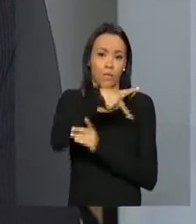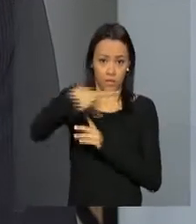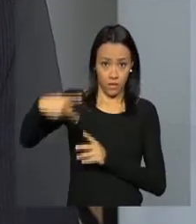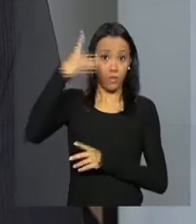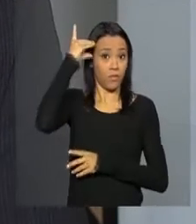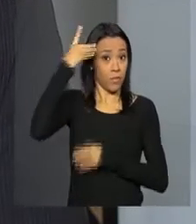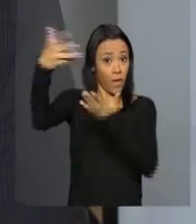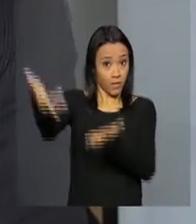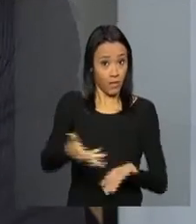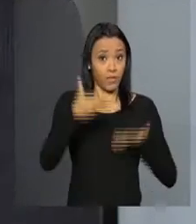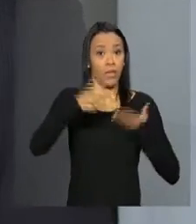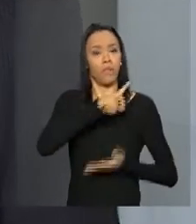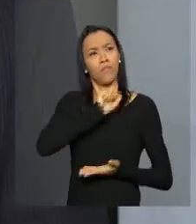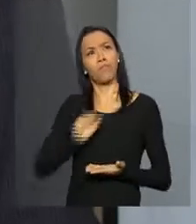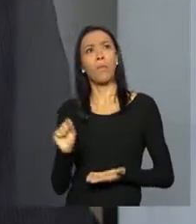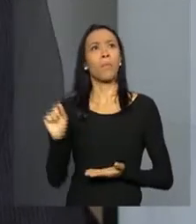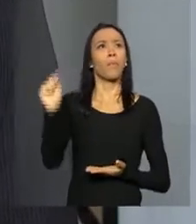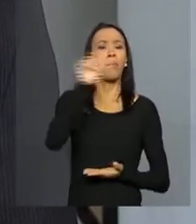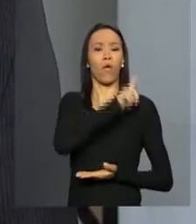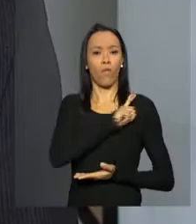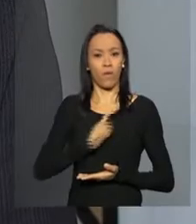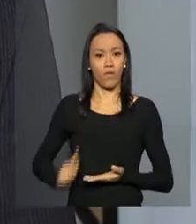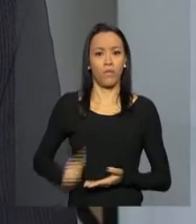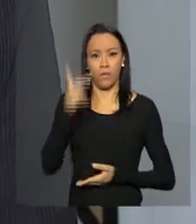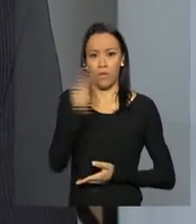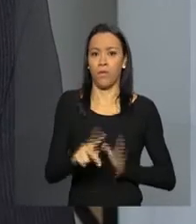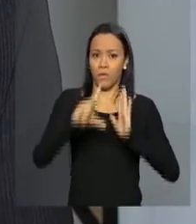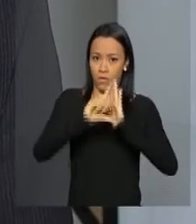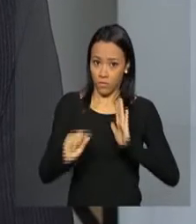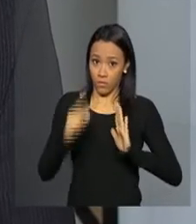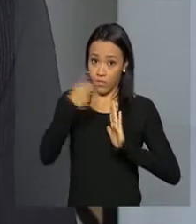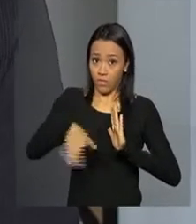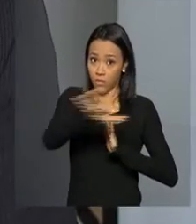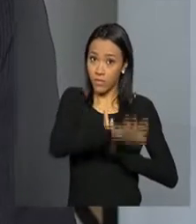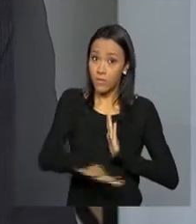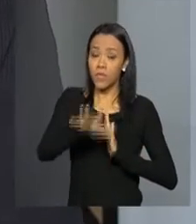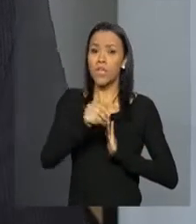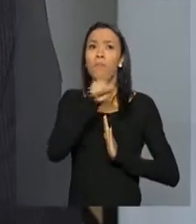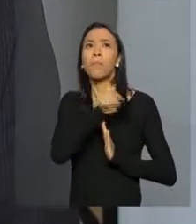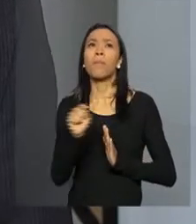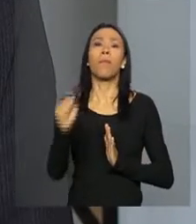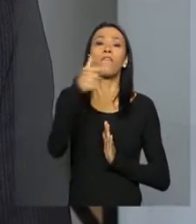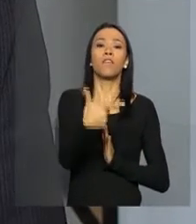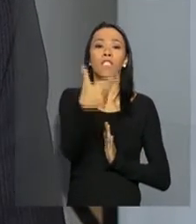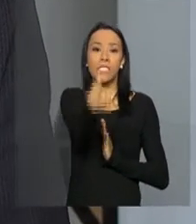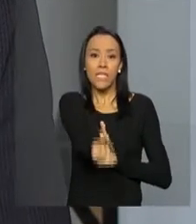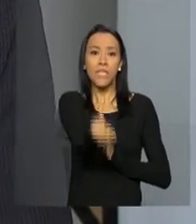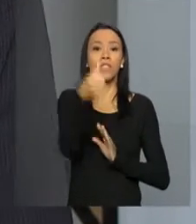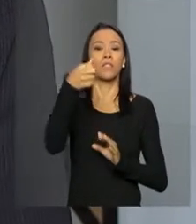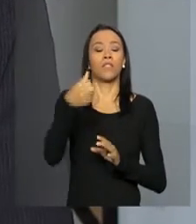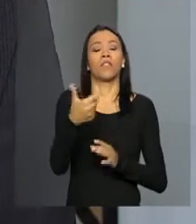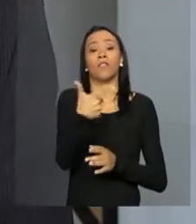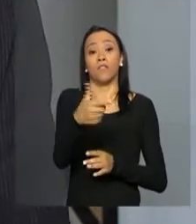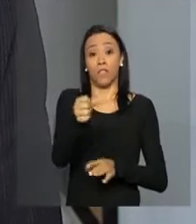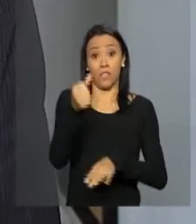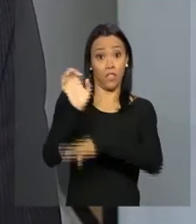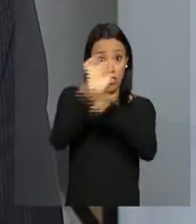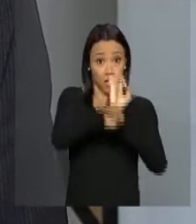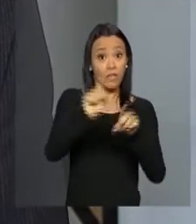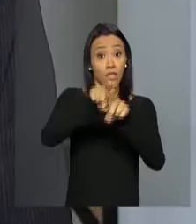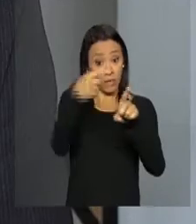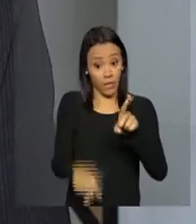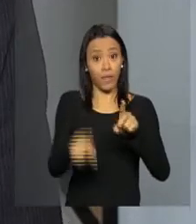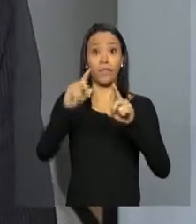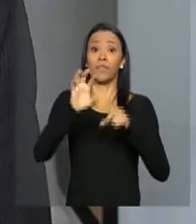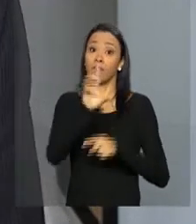recebe governadores também aqui no Palácio do Planalto. Os governadores dos 26 estados brasileiros e do Distrito Federal